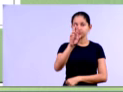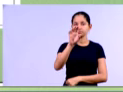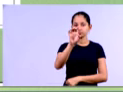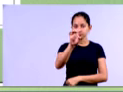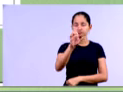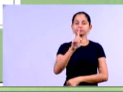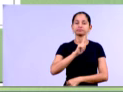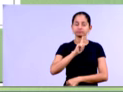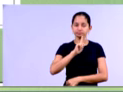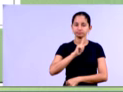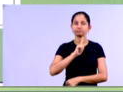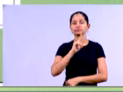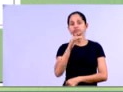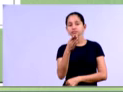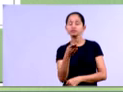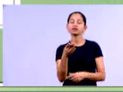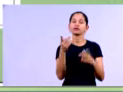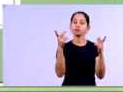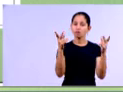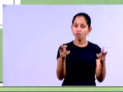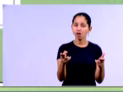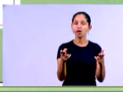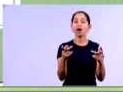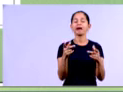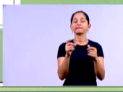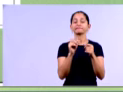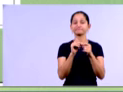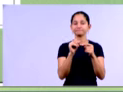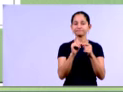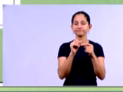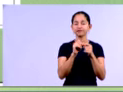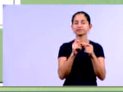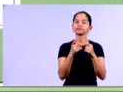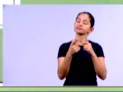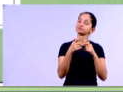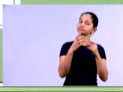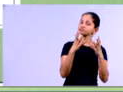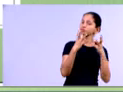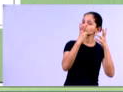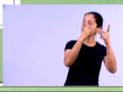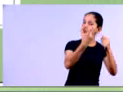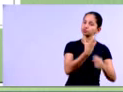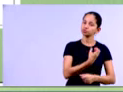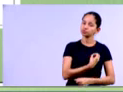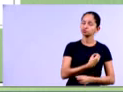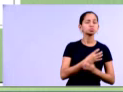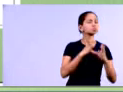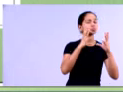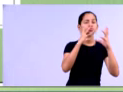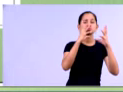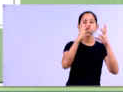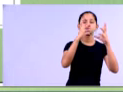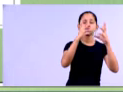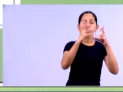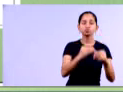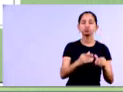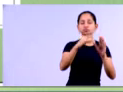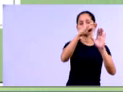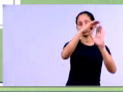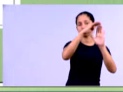referente ao exercício de 2012 e 2013 também. Então, nós temos aqui as contas de um DRE, receita bruta, receita líquida, né,